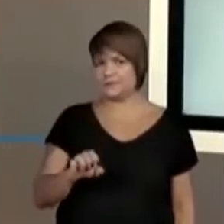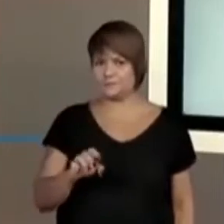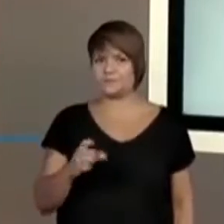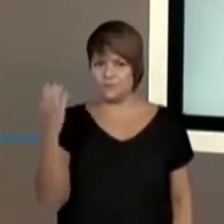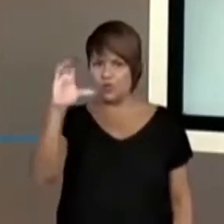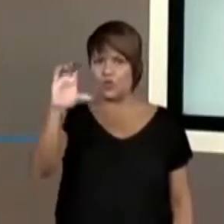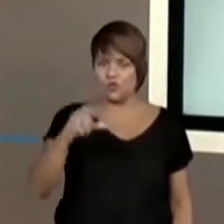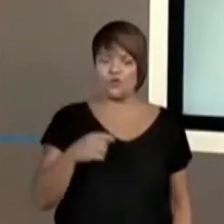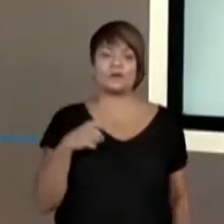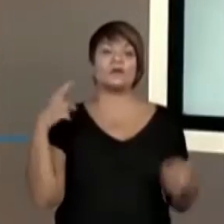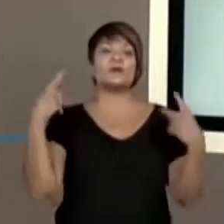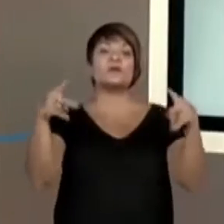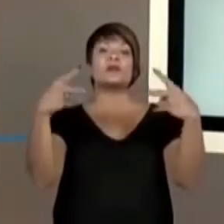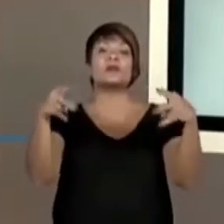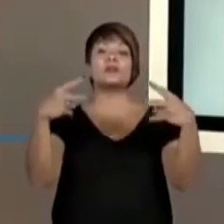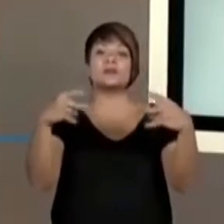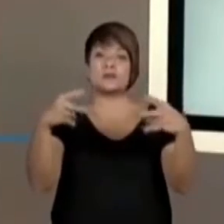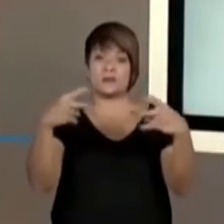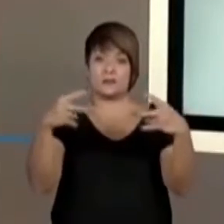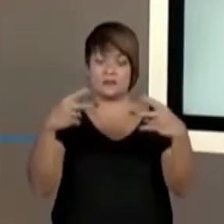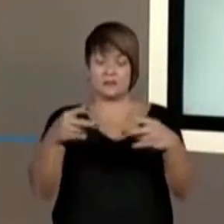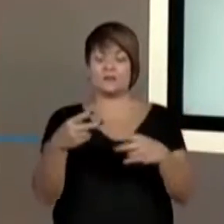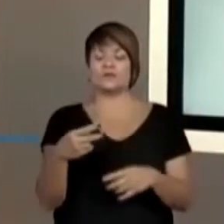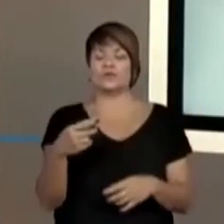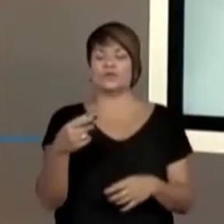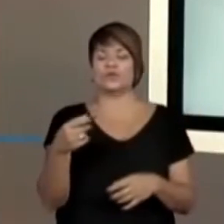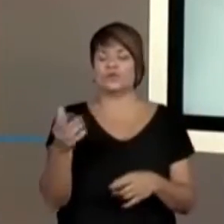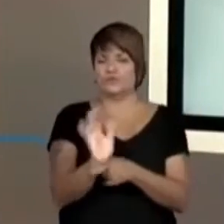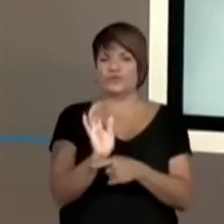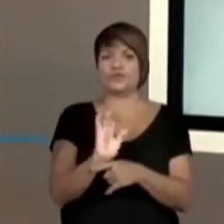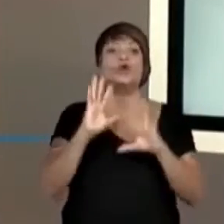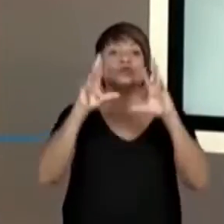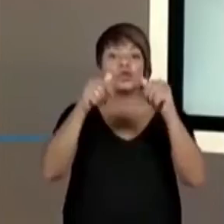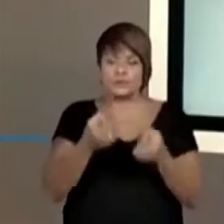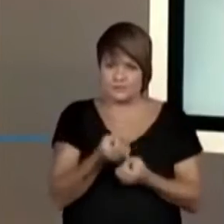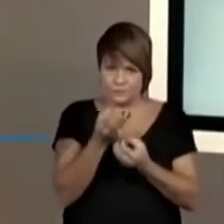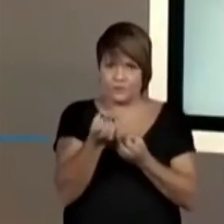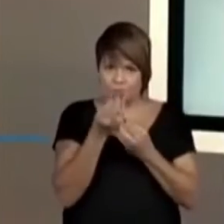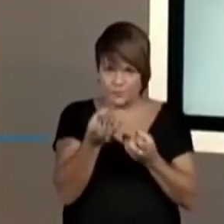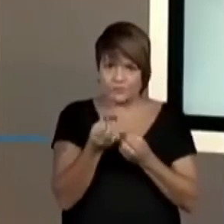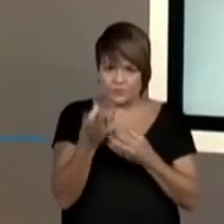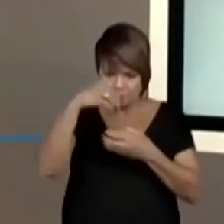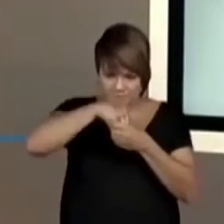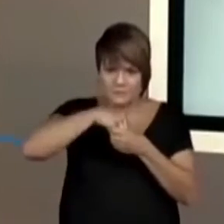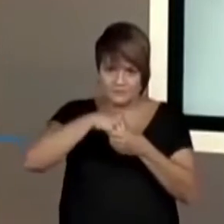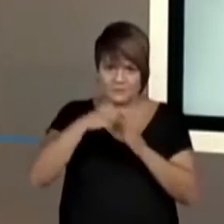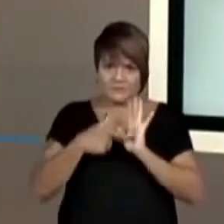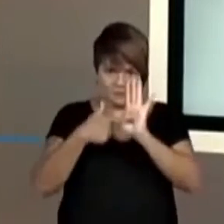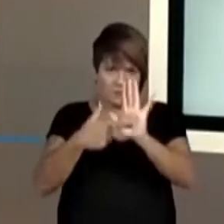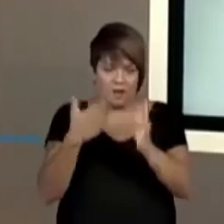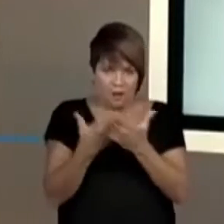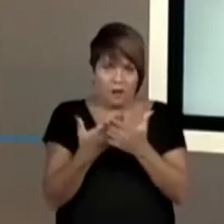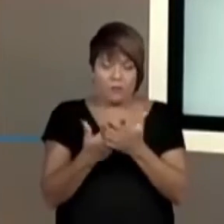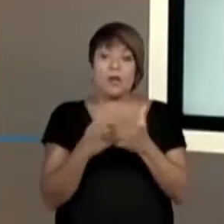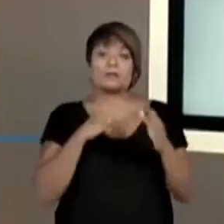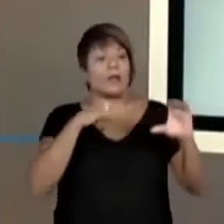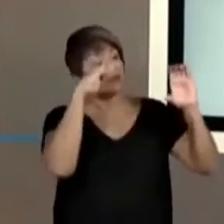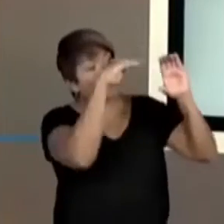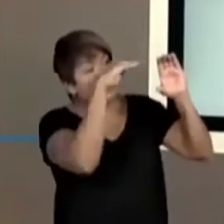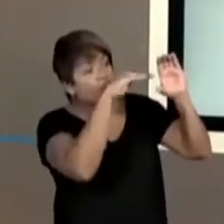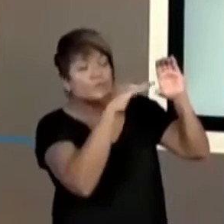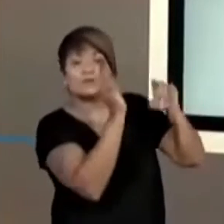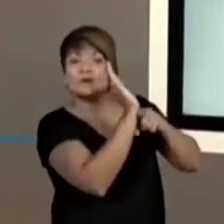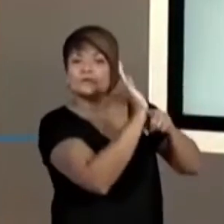disponibiliza o link do vídeo. Todas as informações contidas na aula estão lá no nosso material, no